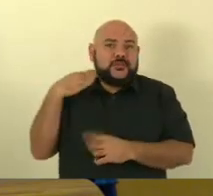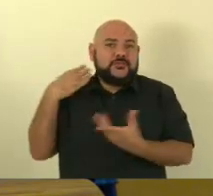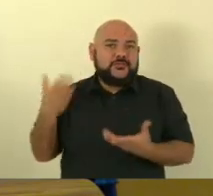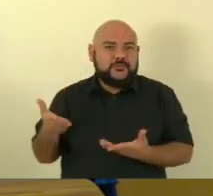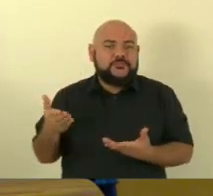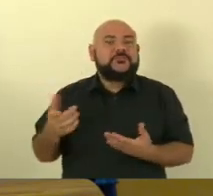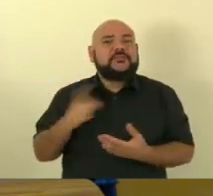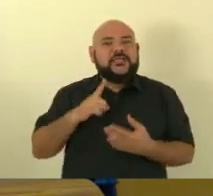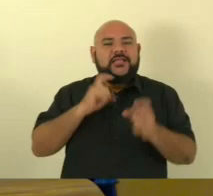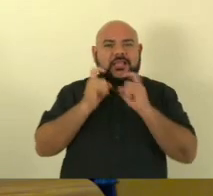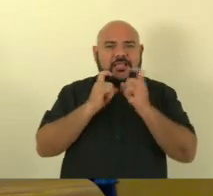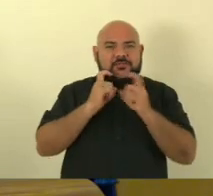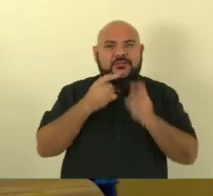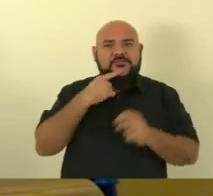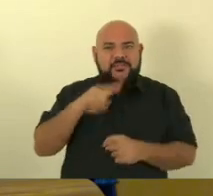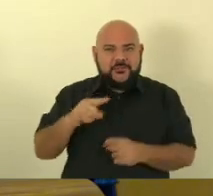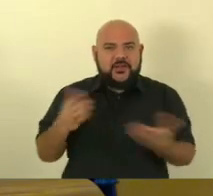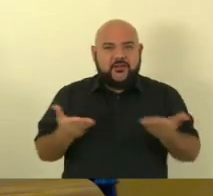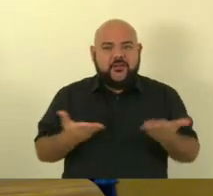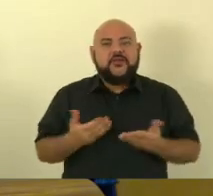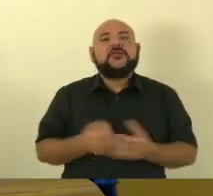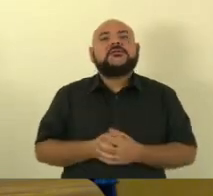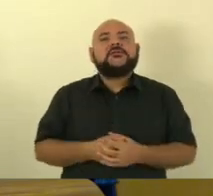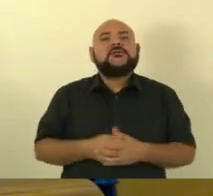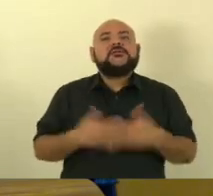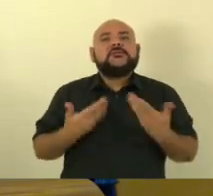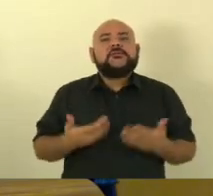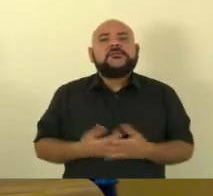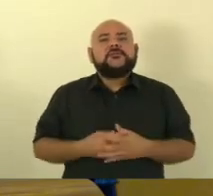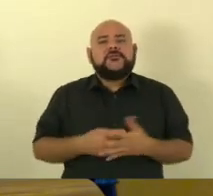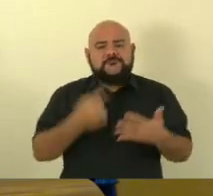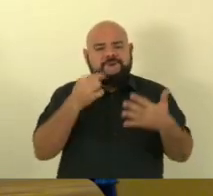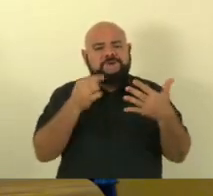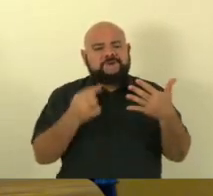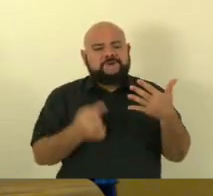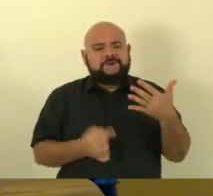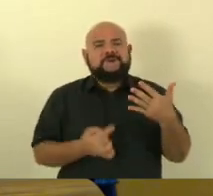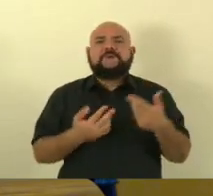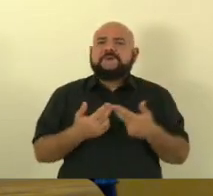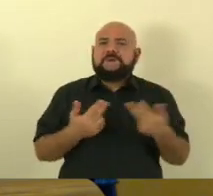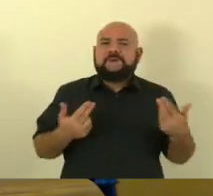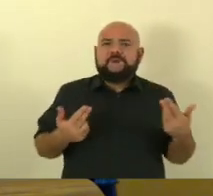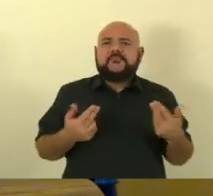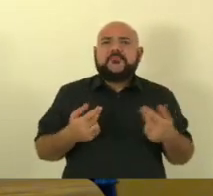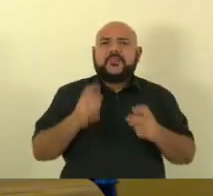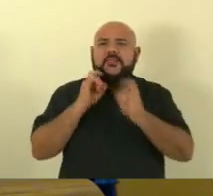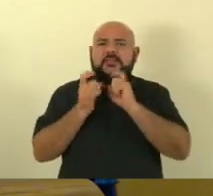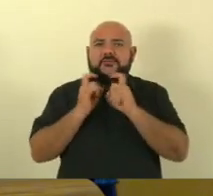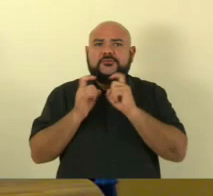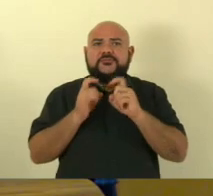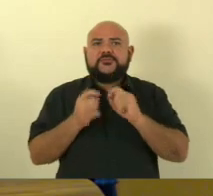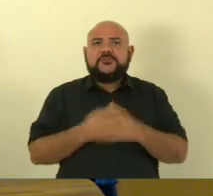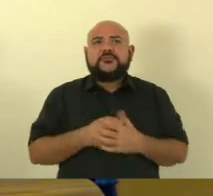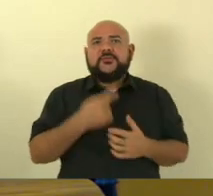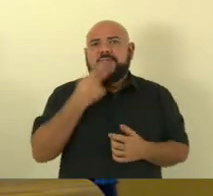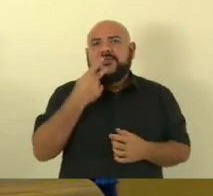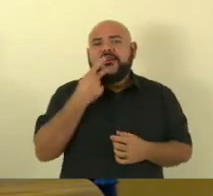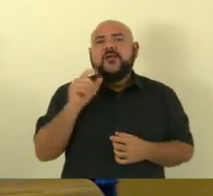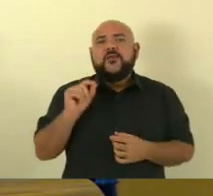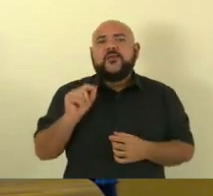a começar a dar indicativos que nas próximas reuniões possa cair